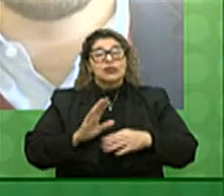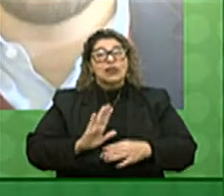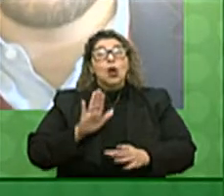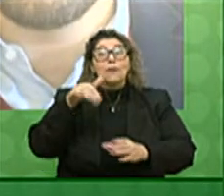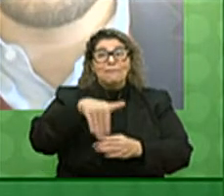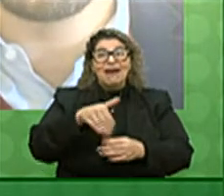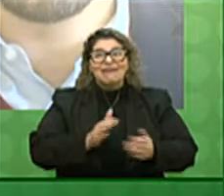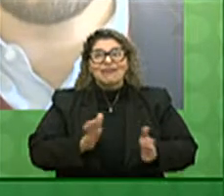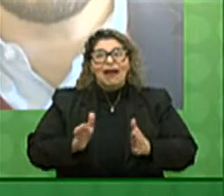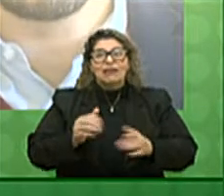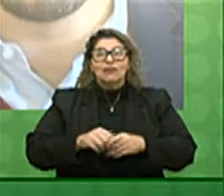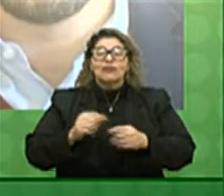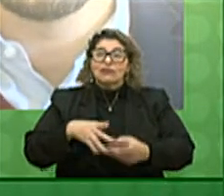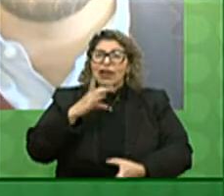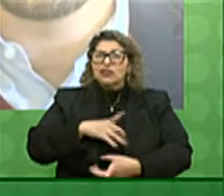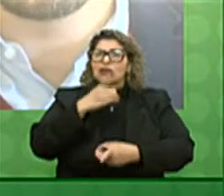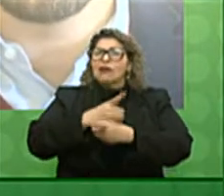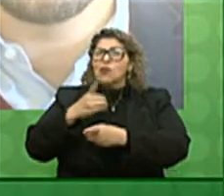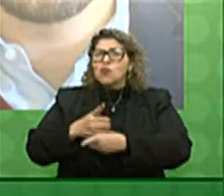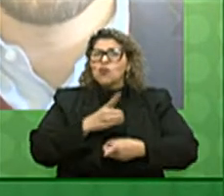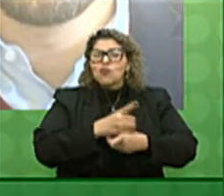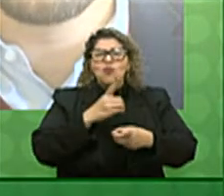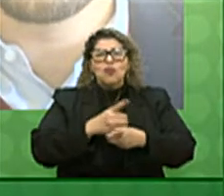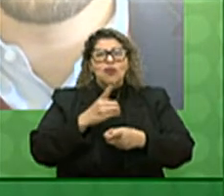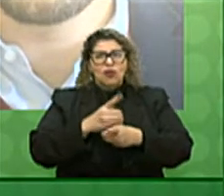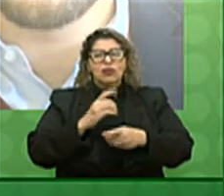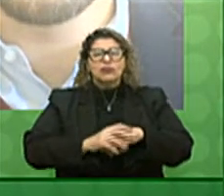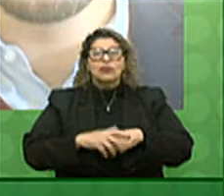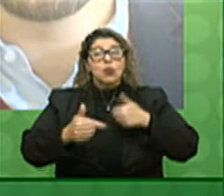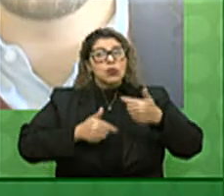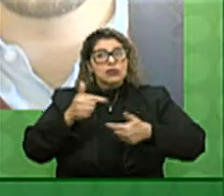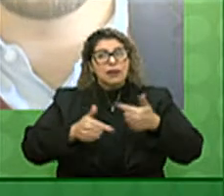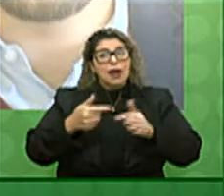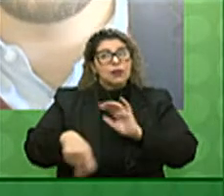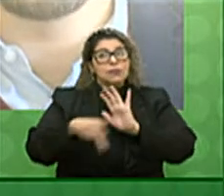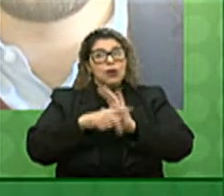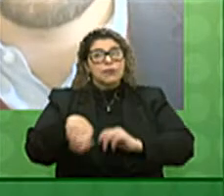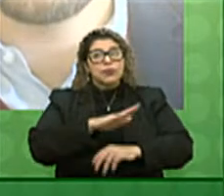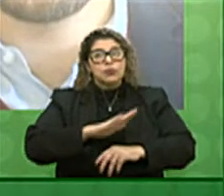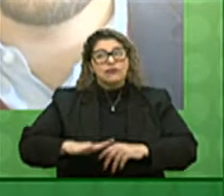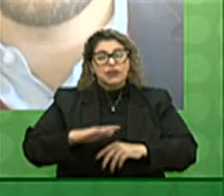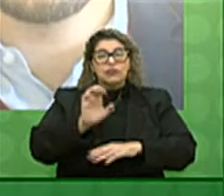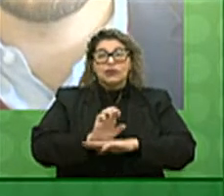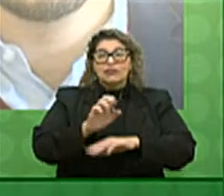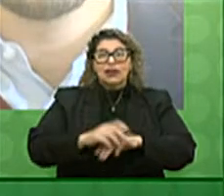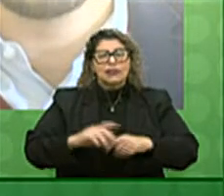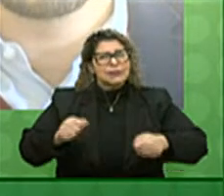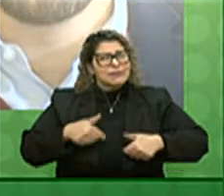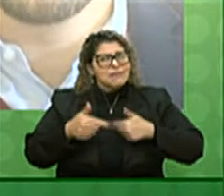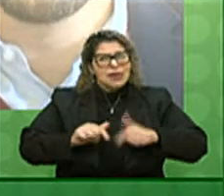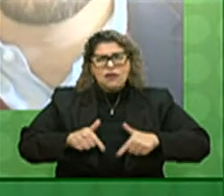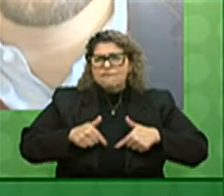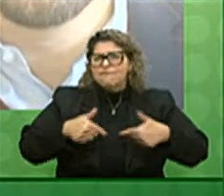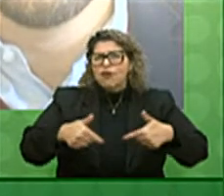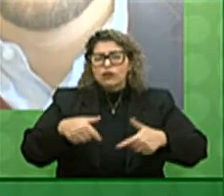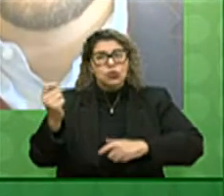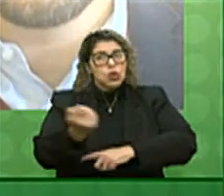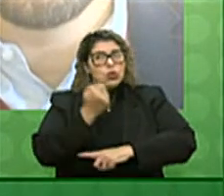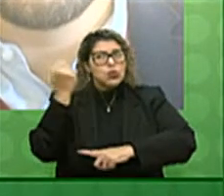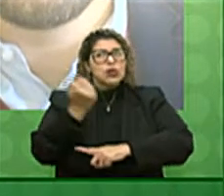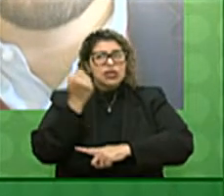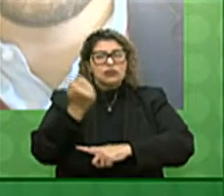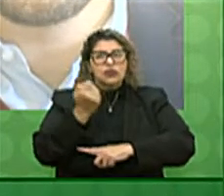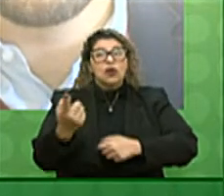que vai ao encontro das ações do governo do Estado. Nós estamos trabalhando fortemente para que o Rio Grande do Sul